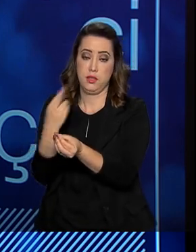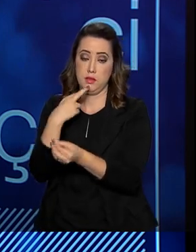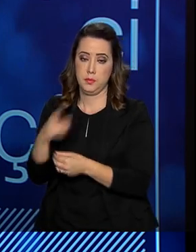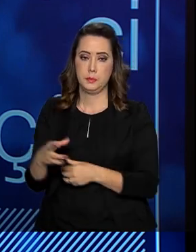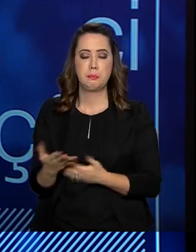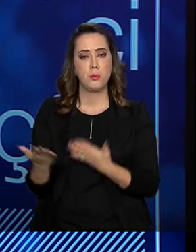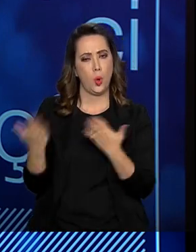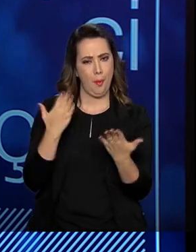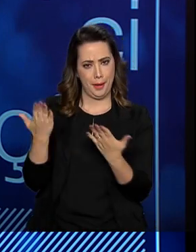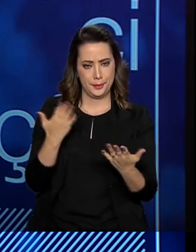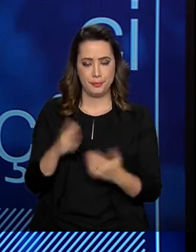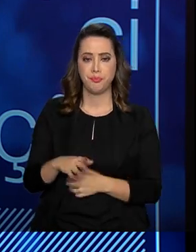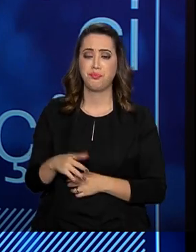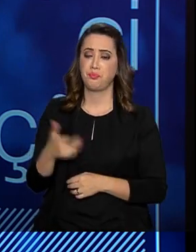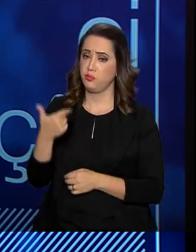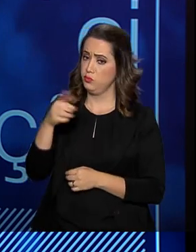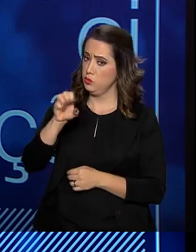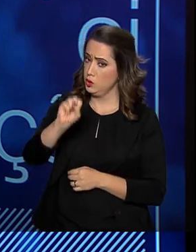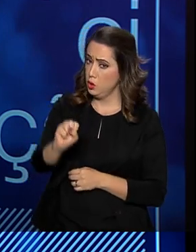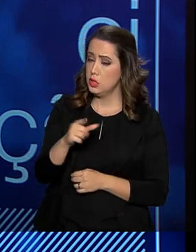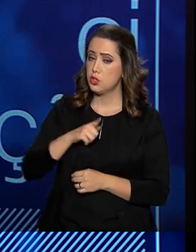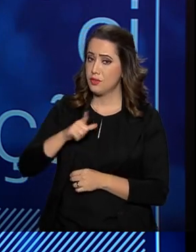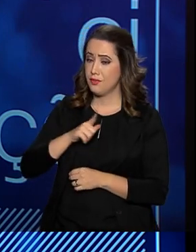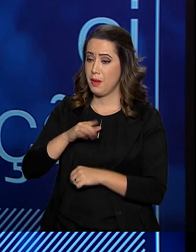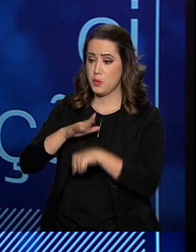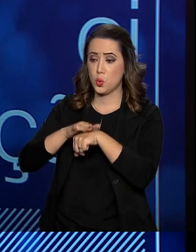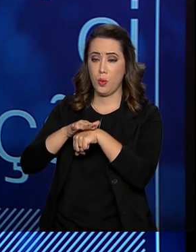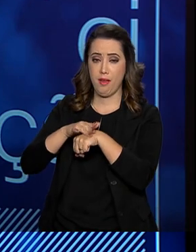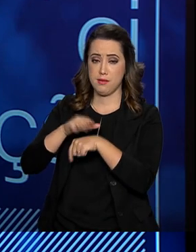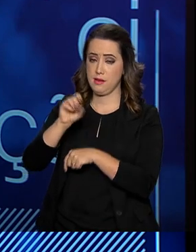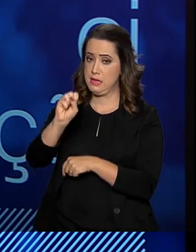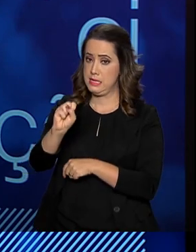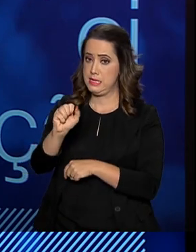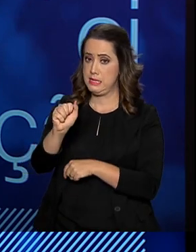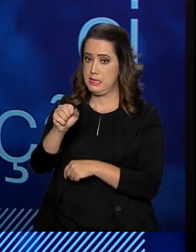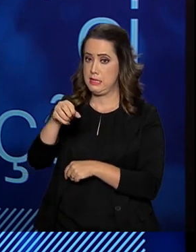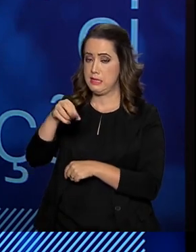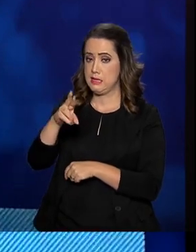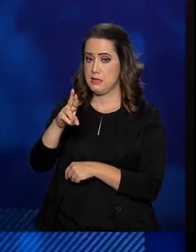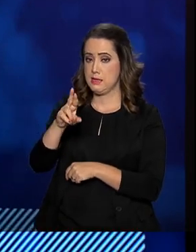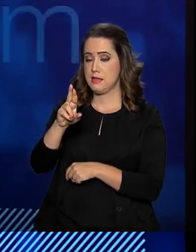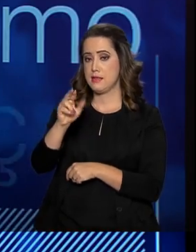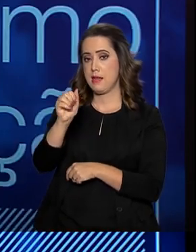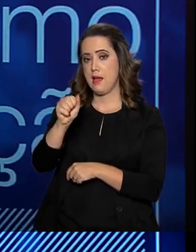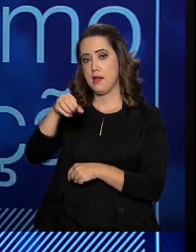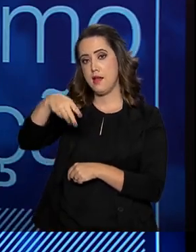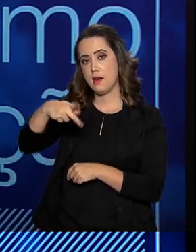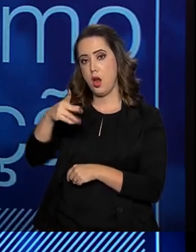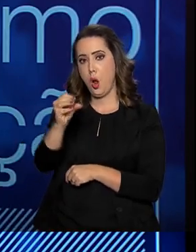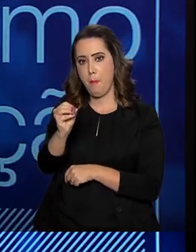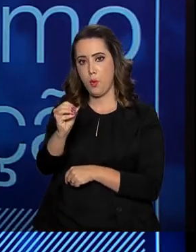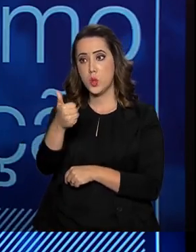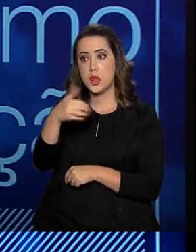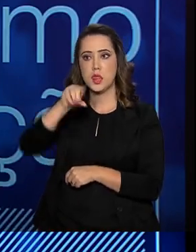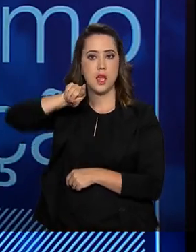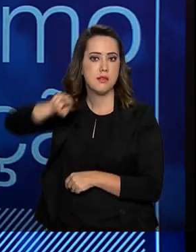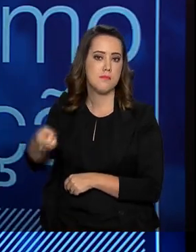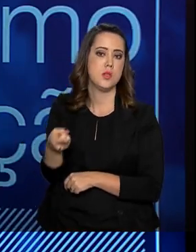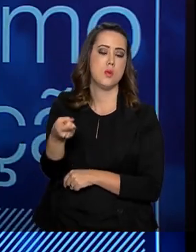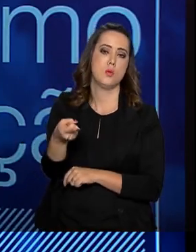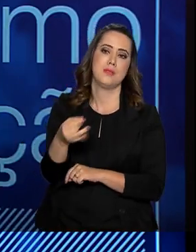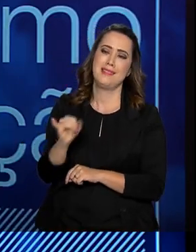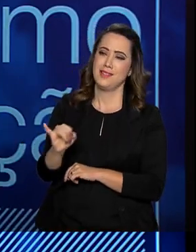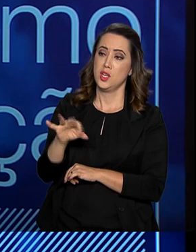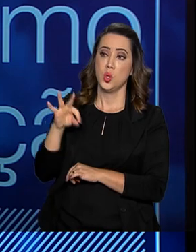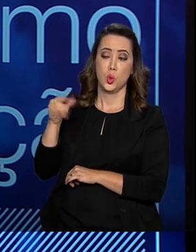sarampo no Brasil. Se nós tivéssemos, se todas aquelas pessoas estivessem imunizadas, por exemplo,